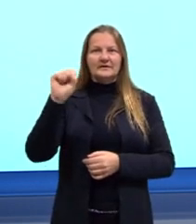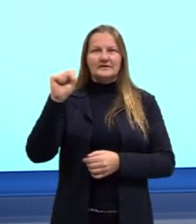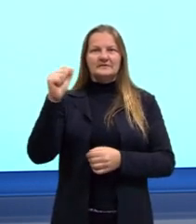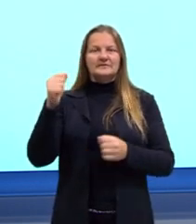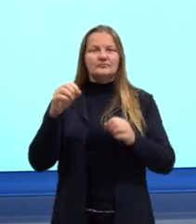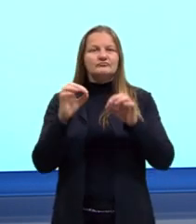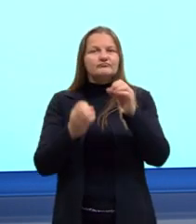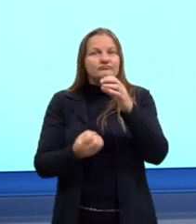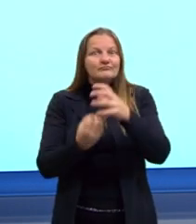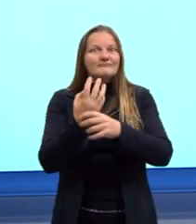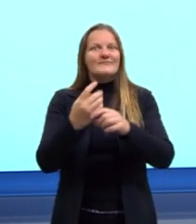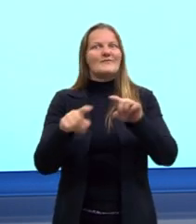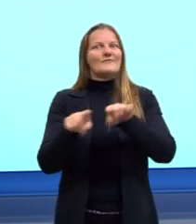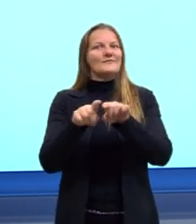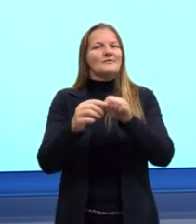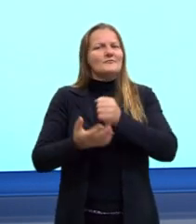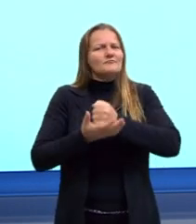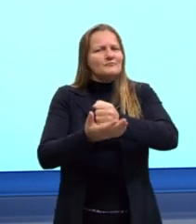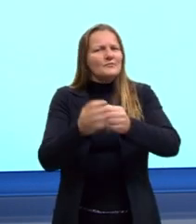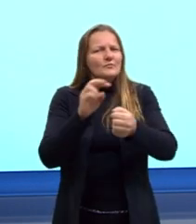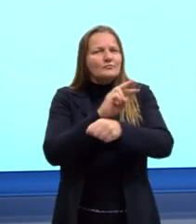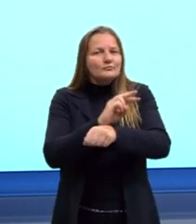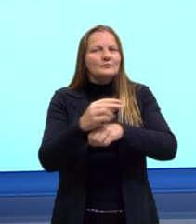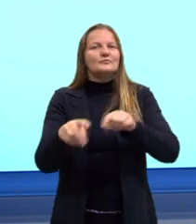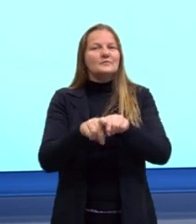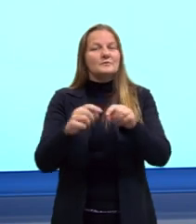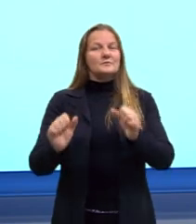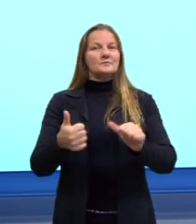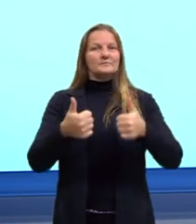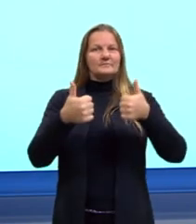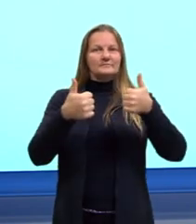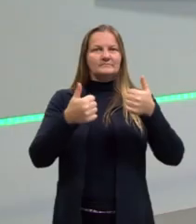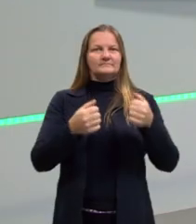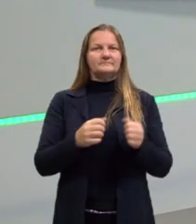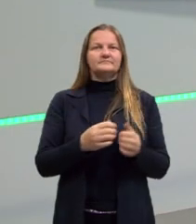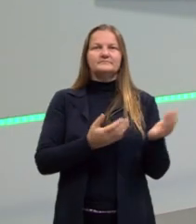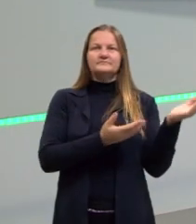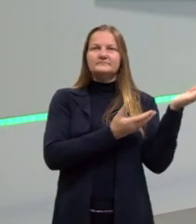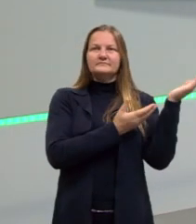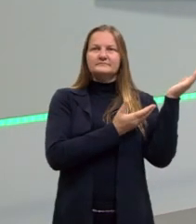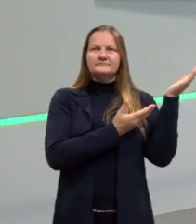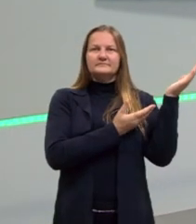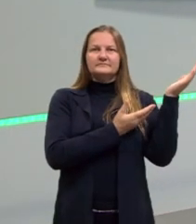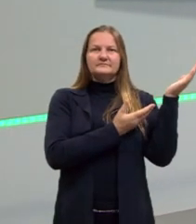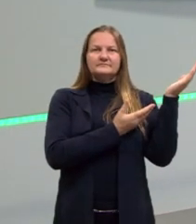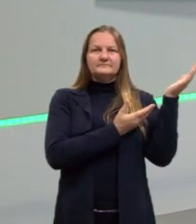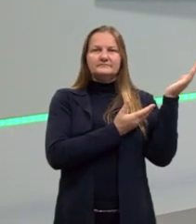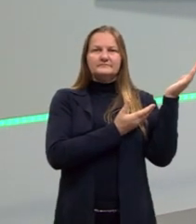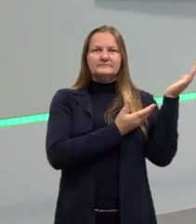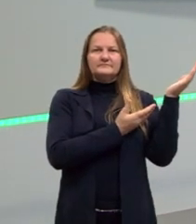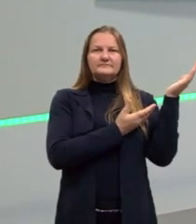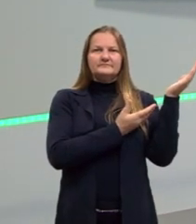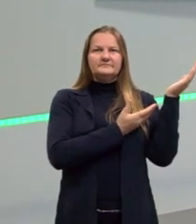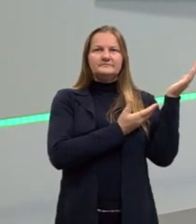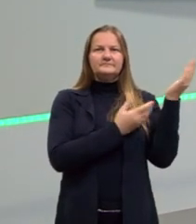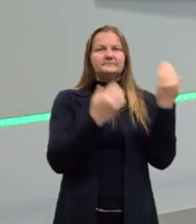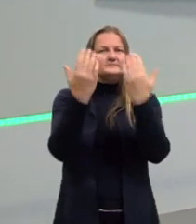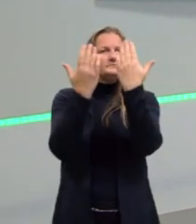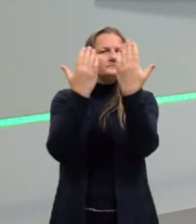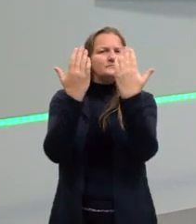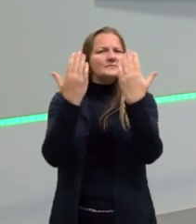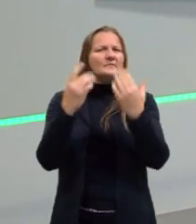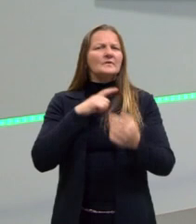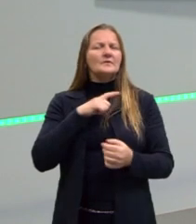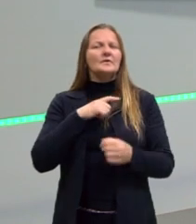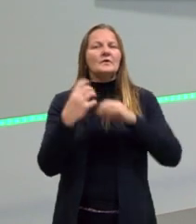as aulas, a revisar, ver o que está bom, o precisa melhorar. Vamos para a nossa situação problema, então, essa comparação entre a